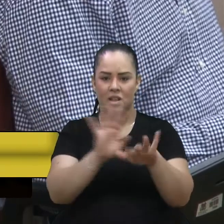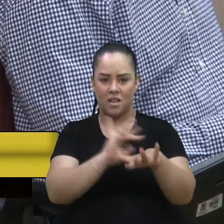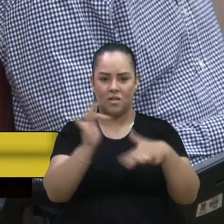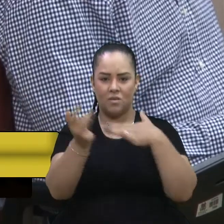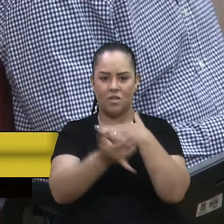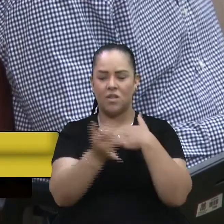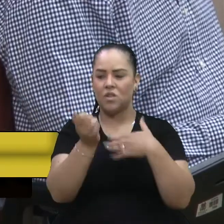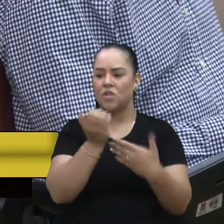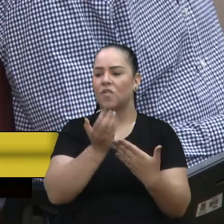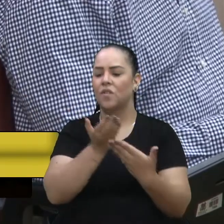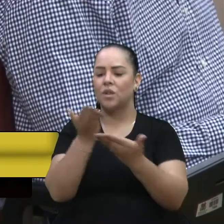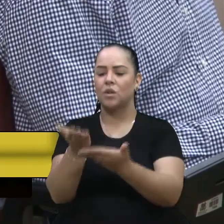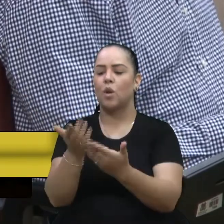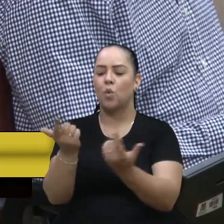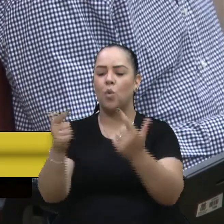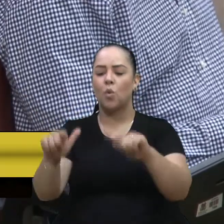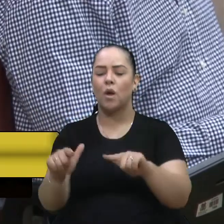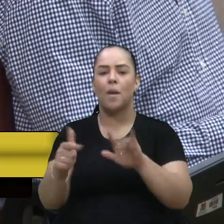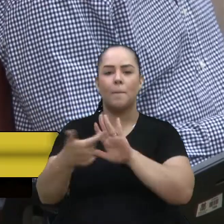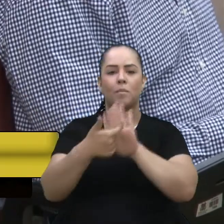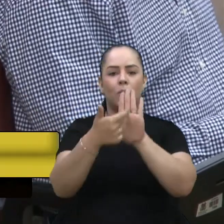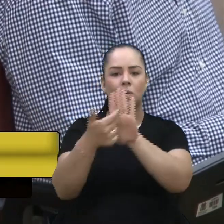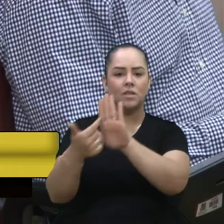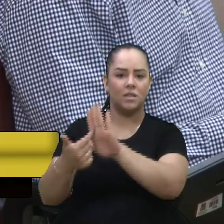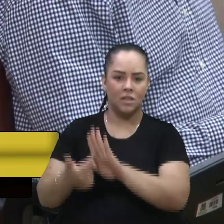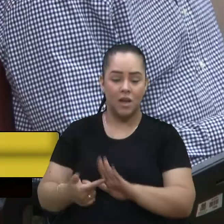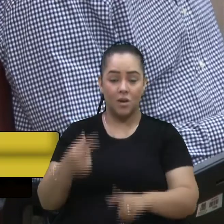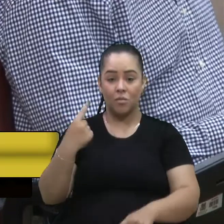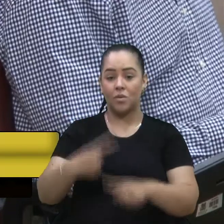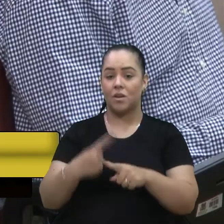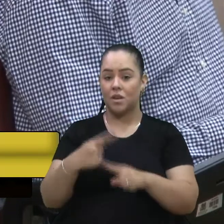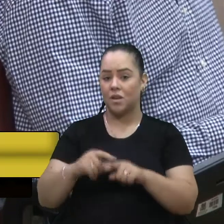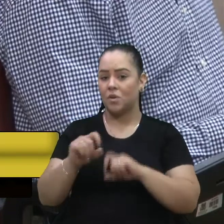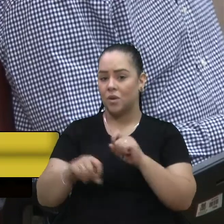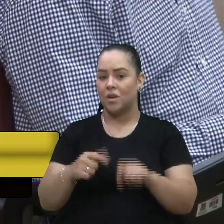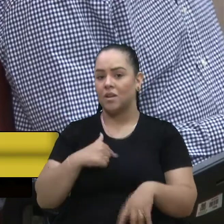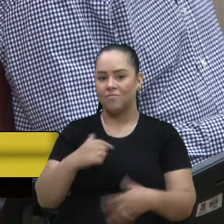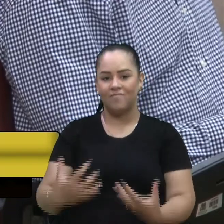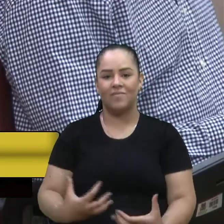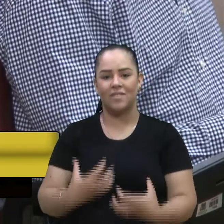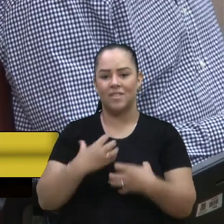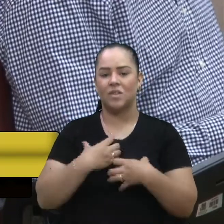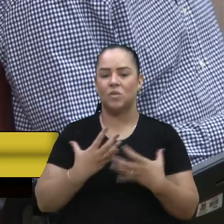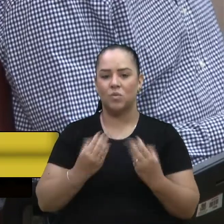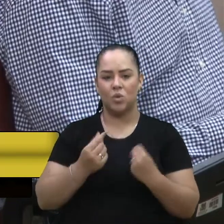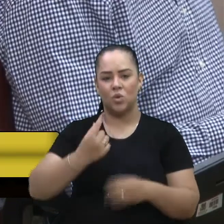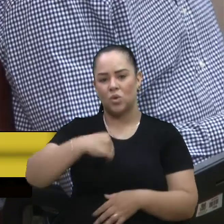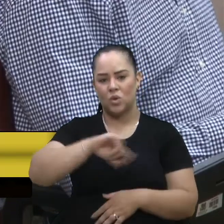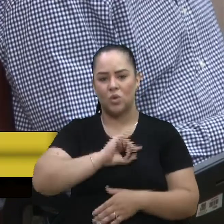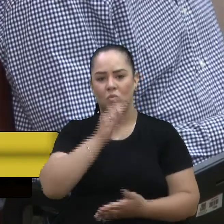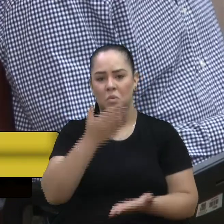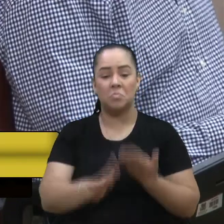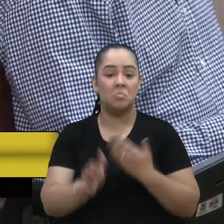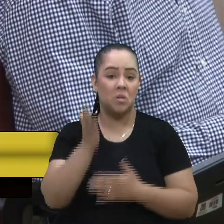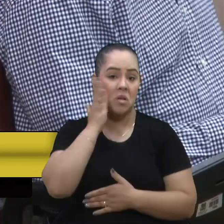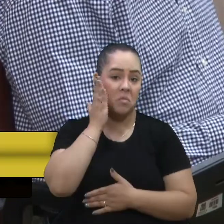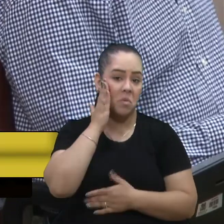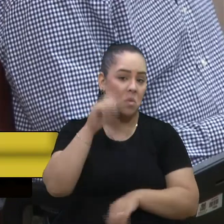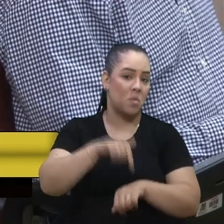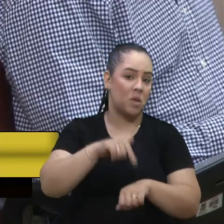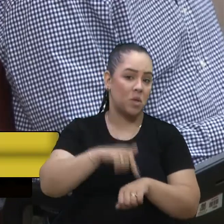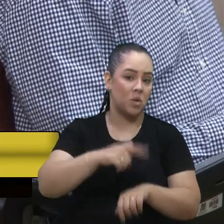visitar os locais de mostrar esses locais porque o que eu ainda sinto muito e acho que nós aqui pecamos quem sabe nesse momento em que a gente for